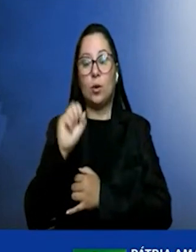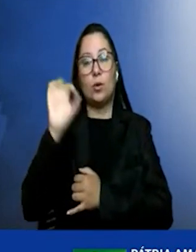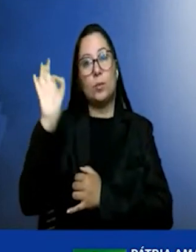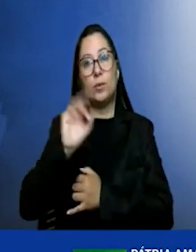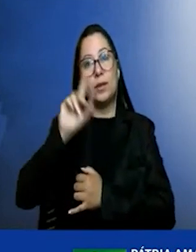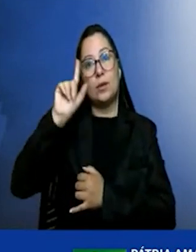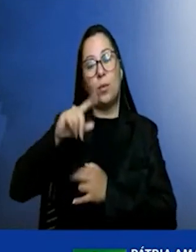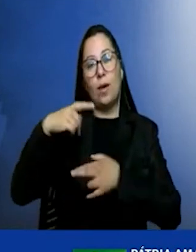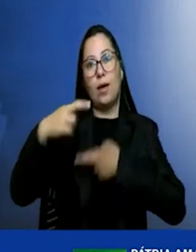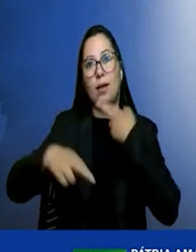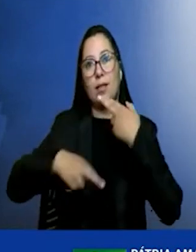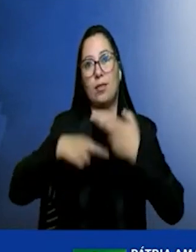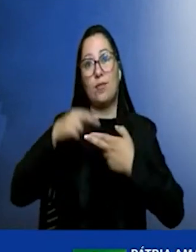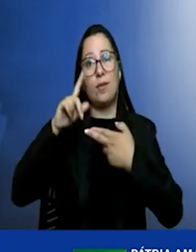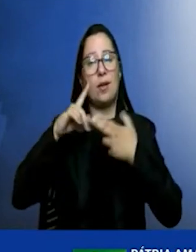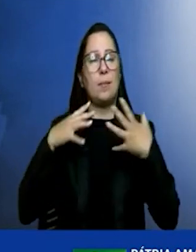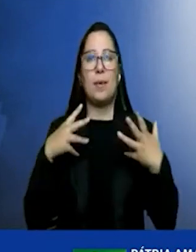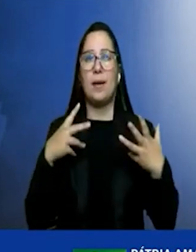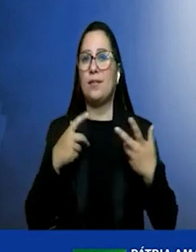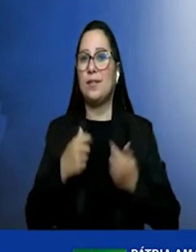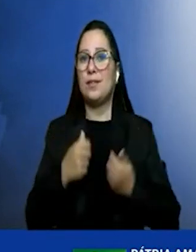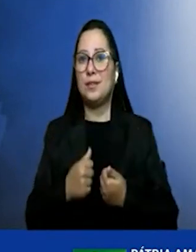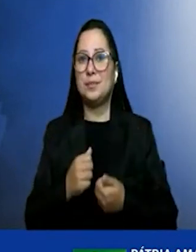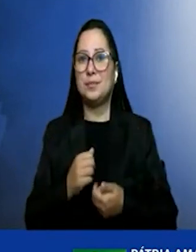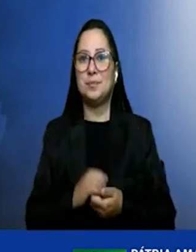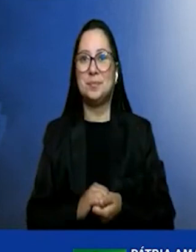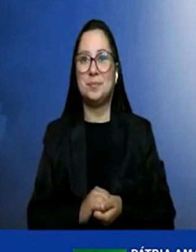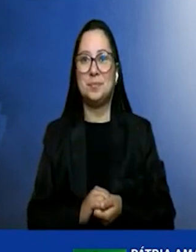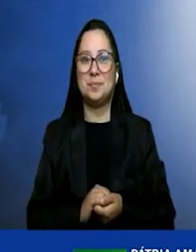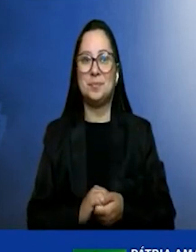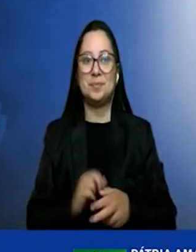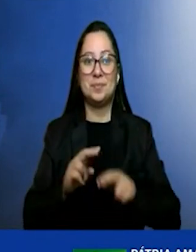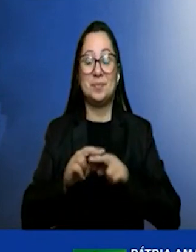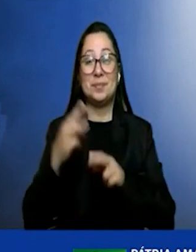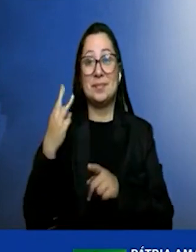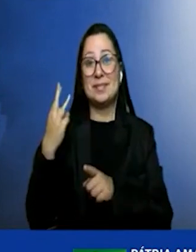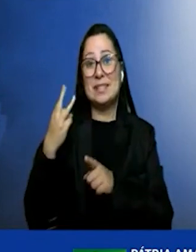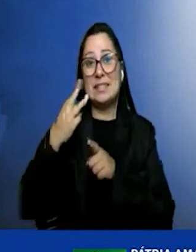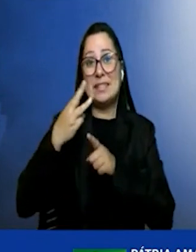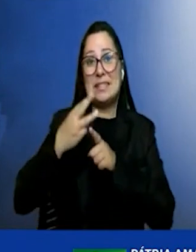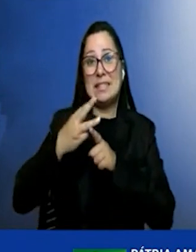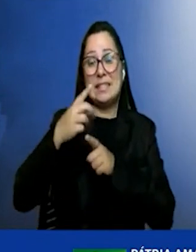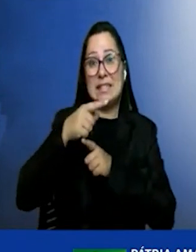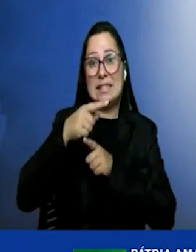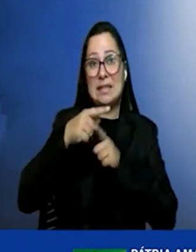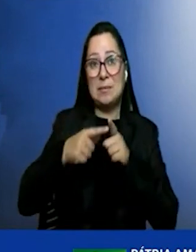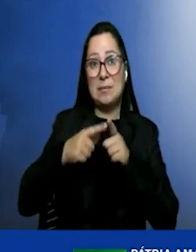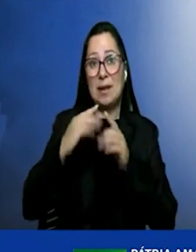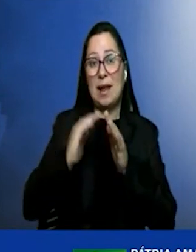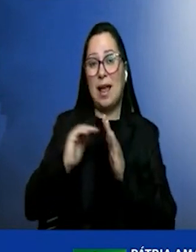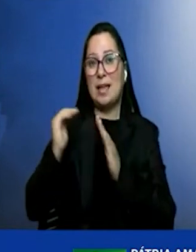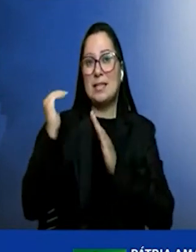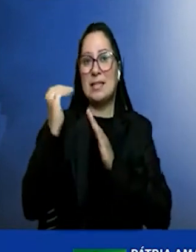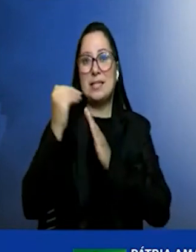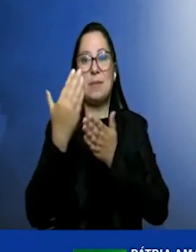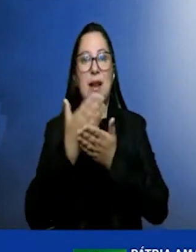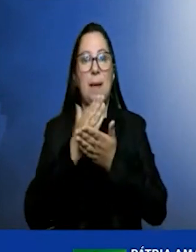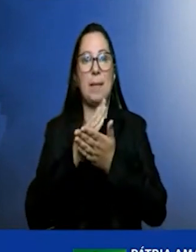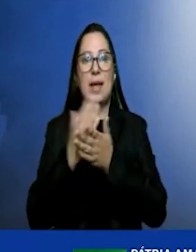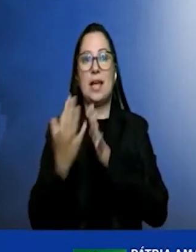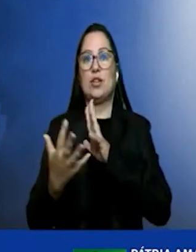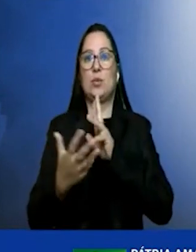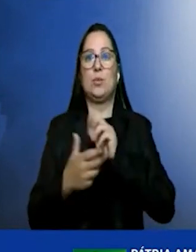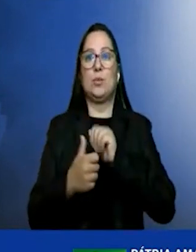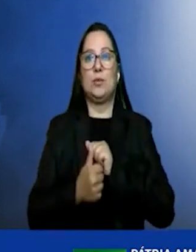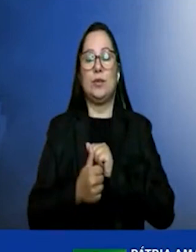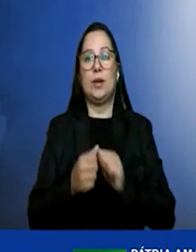uma coisa maravilhosa pessoal porque é 3 vezes e meia acima da média mundial e 4.4